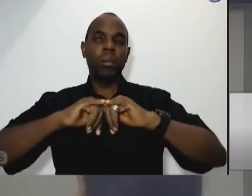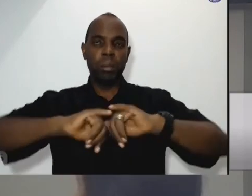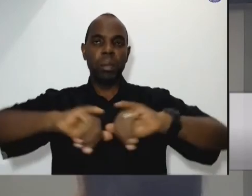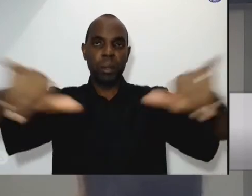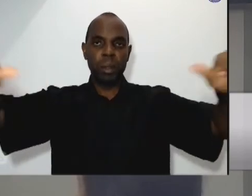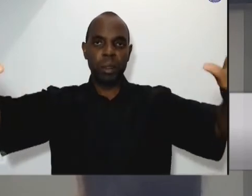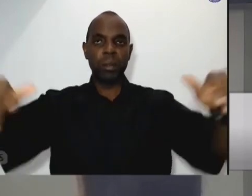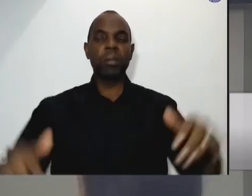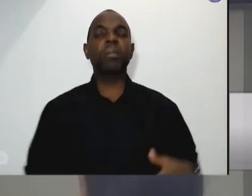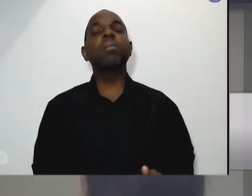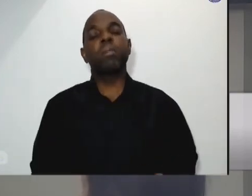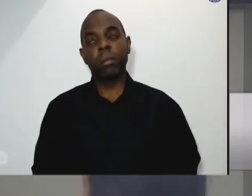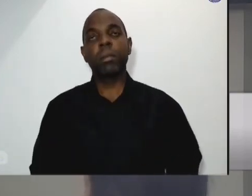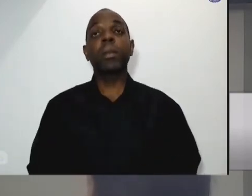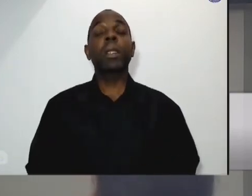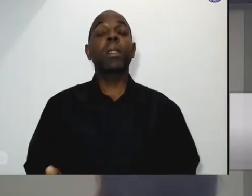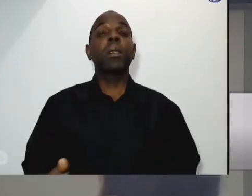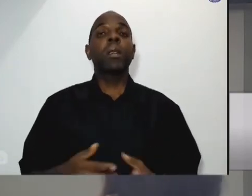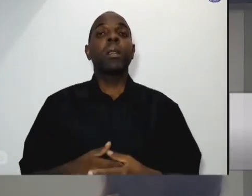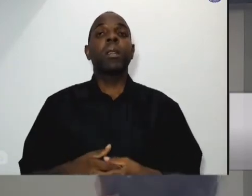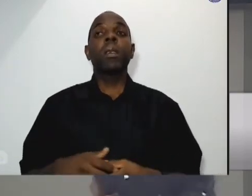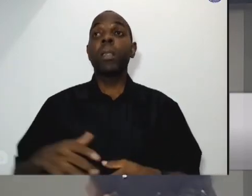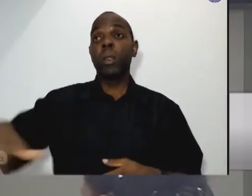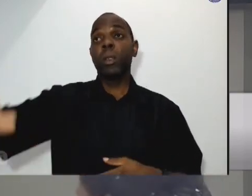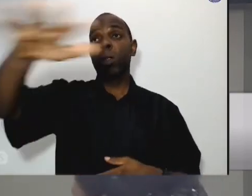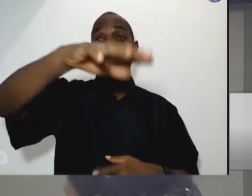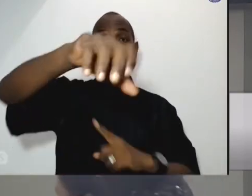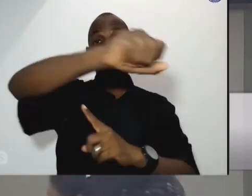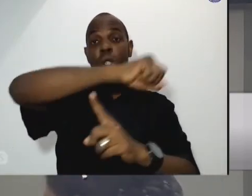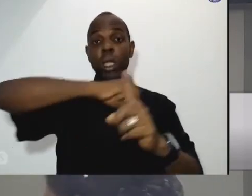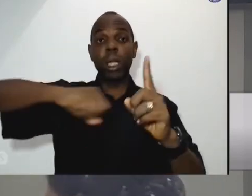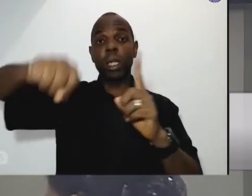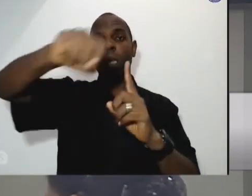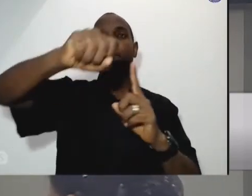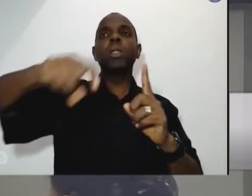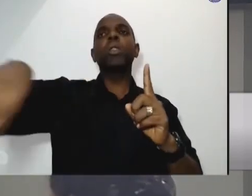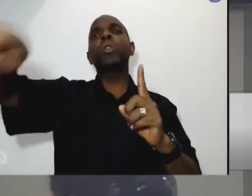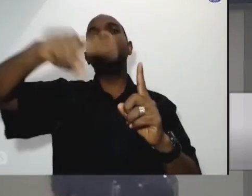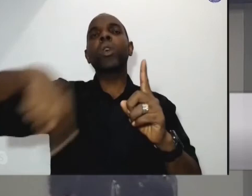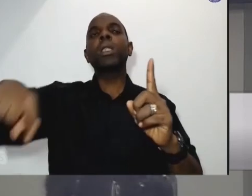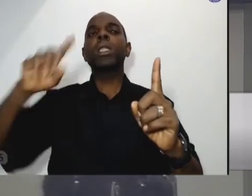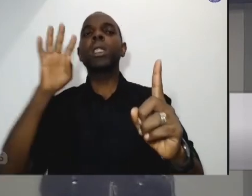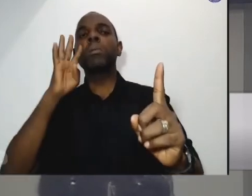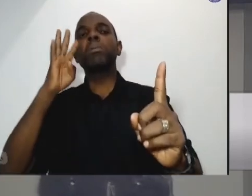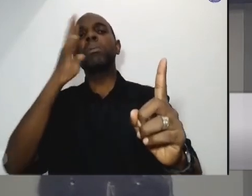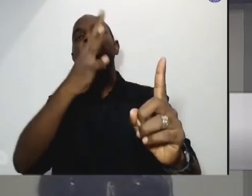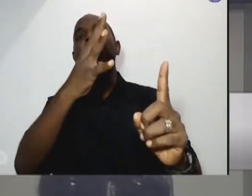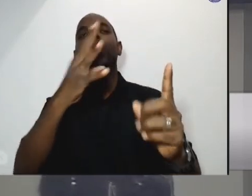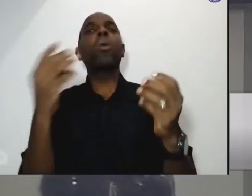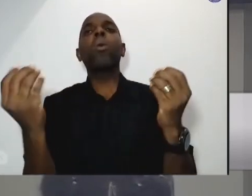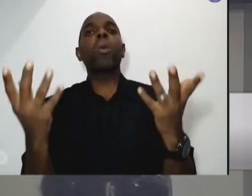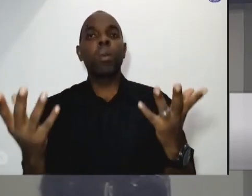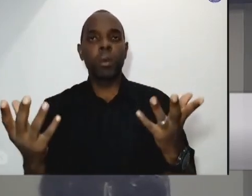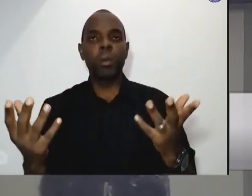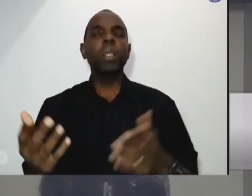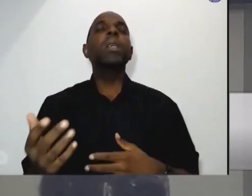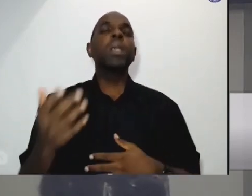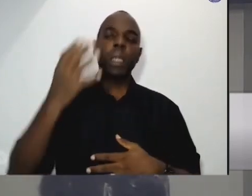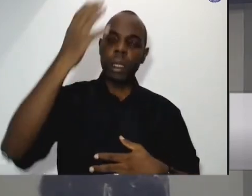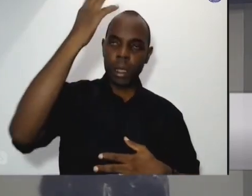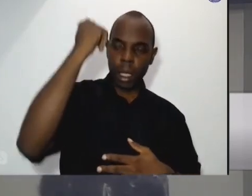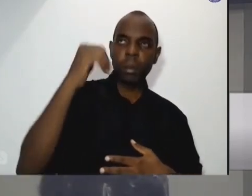o nosso olhar para a sociedade porque hoje em dia cuidar do próximo a gente sabe das nossas